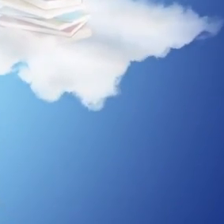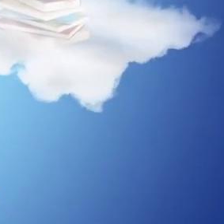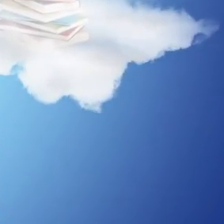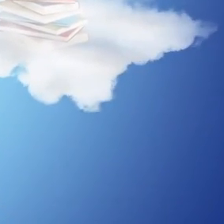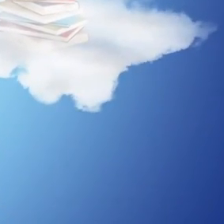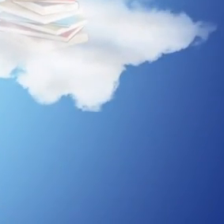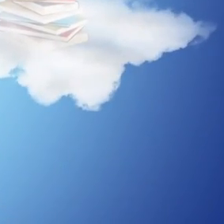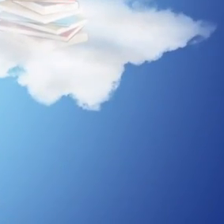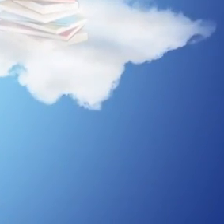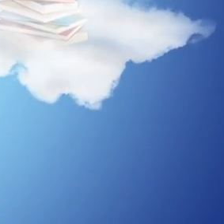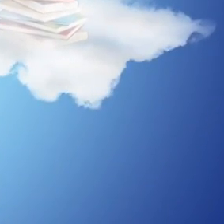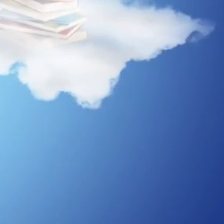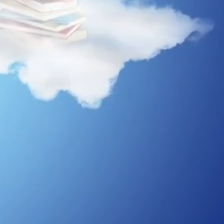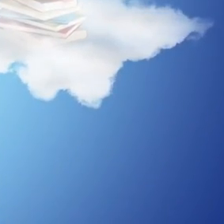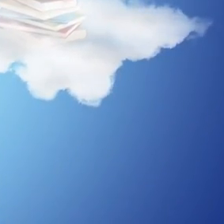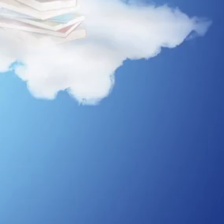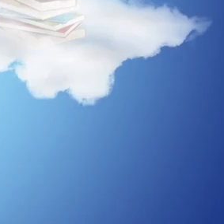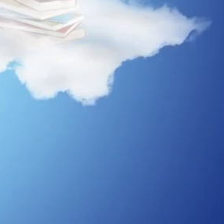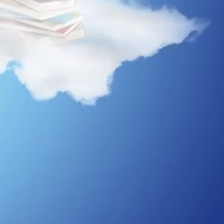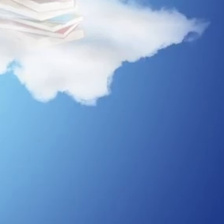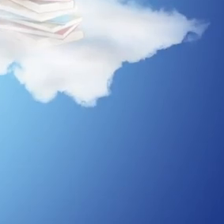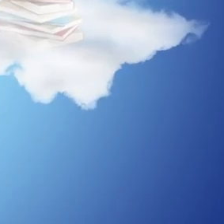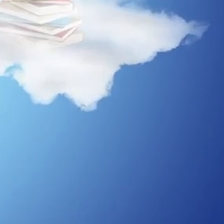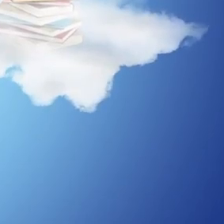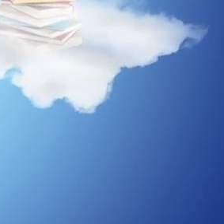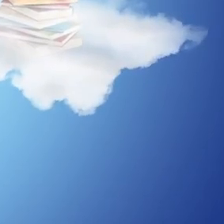Laboratório Fantasma